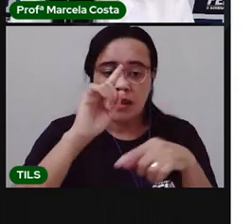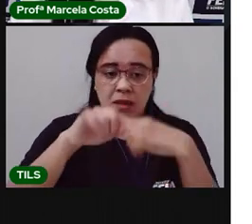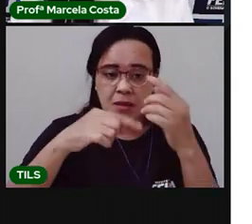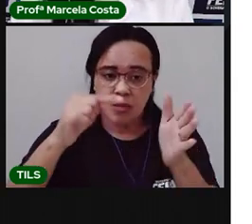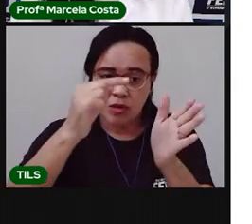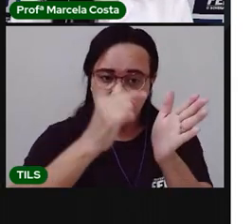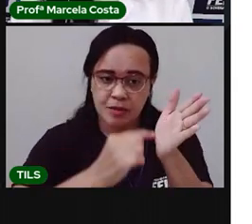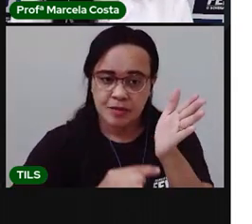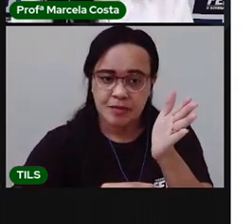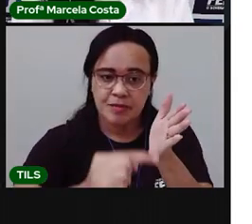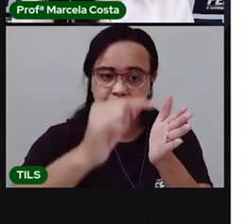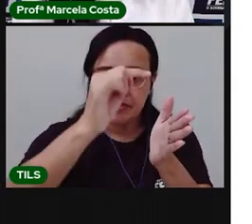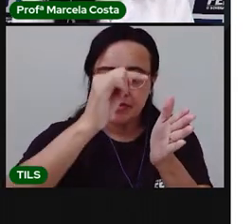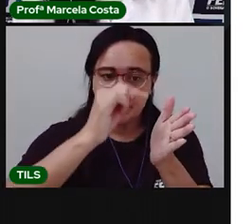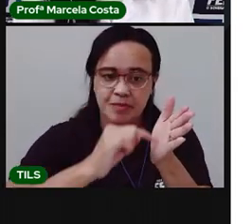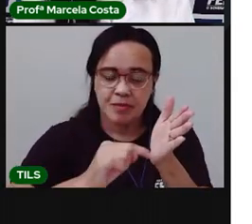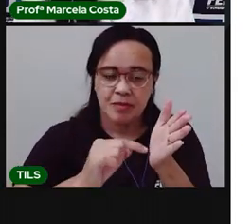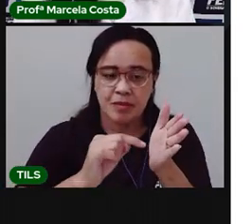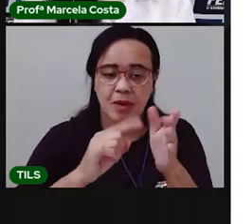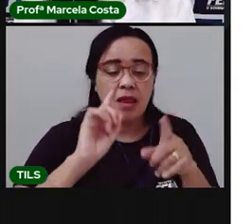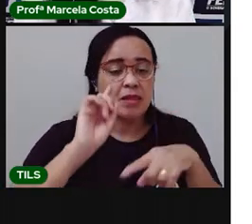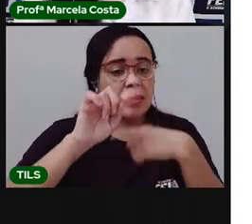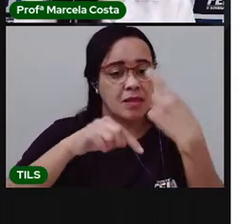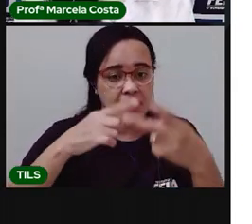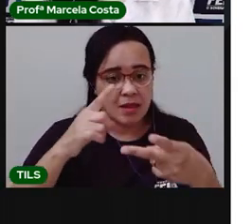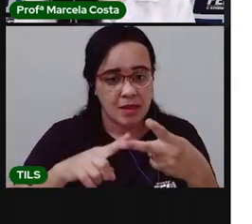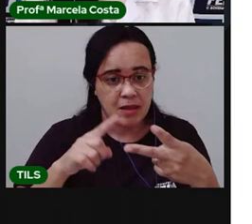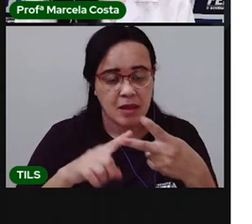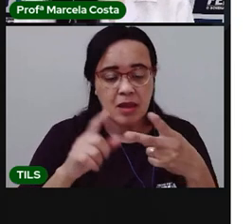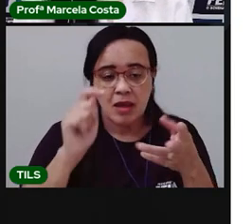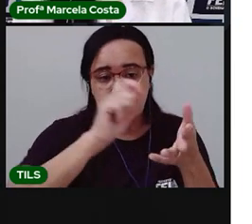Depois você vai escrever cada nome na linha.